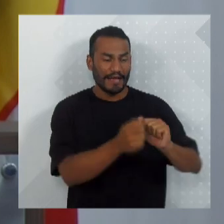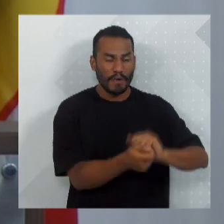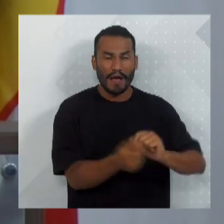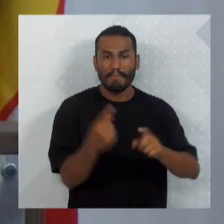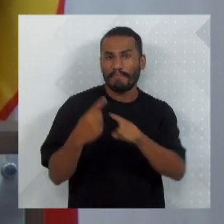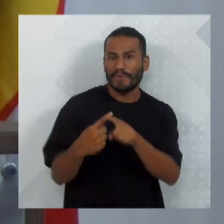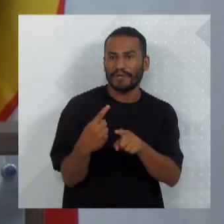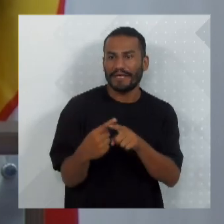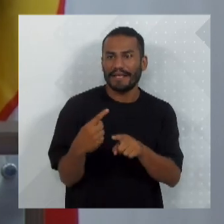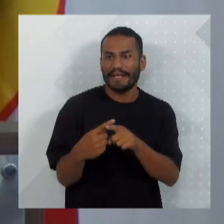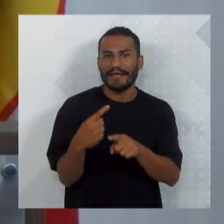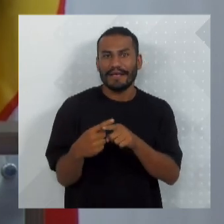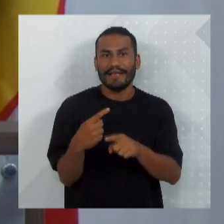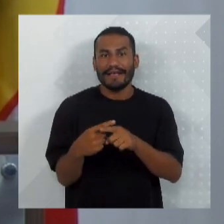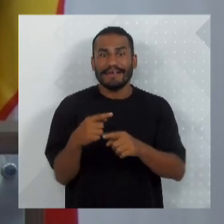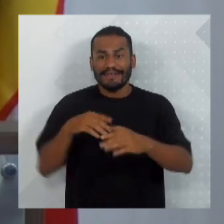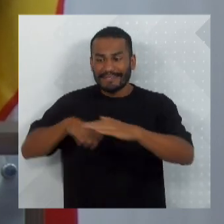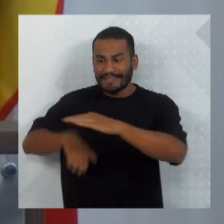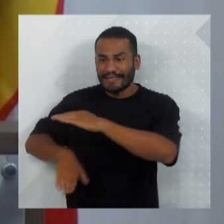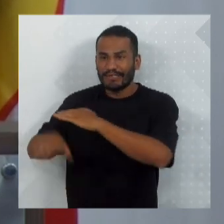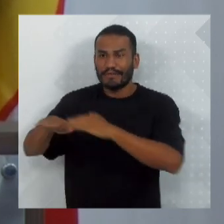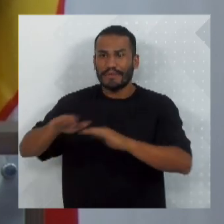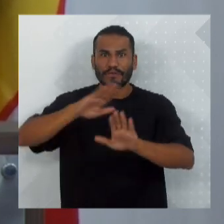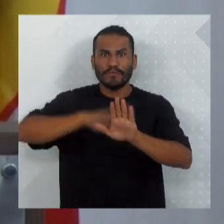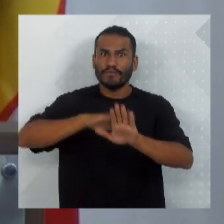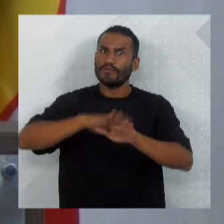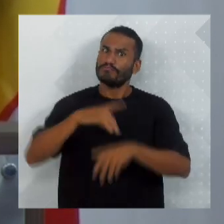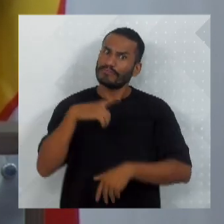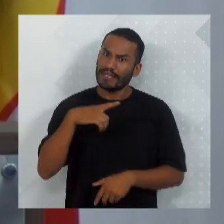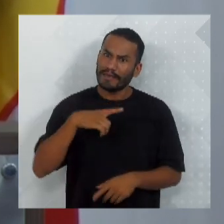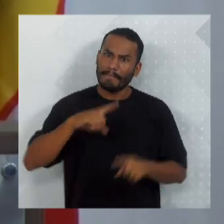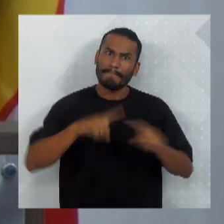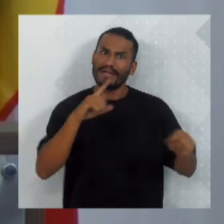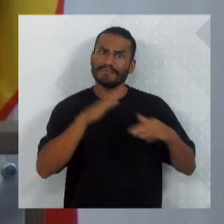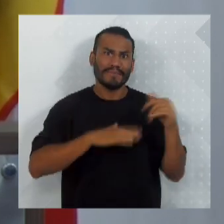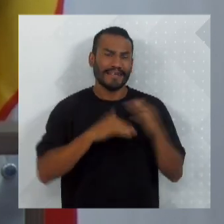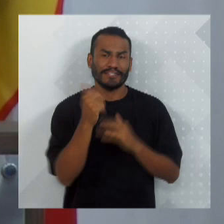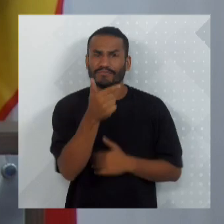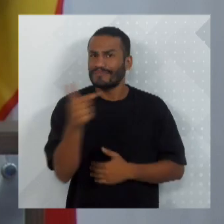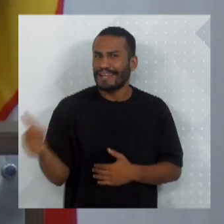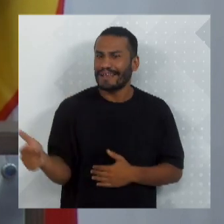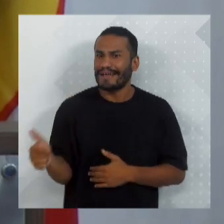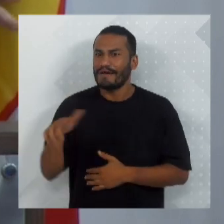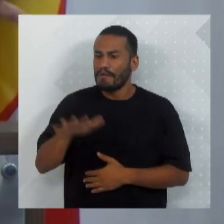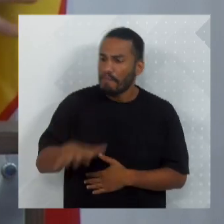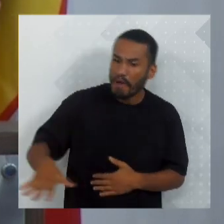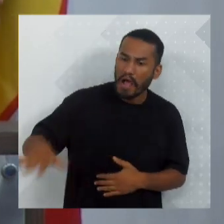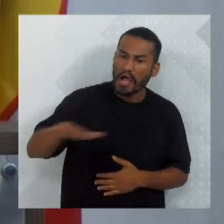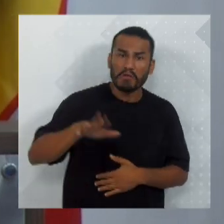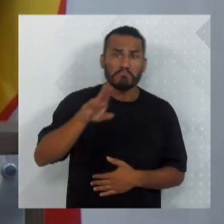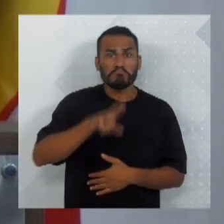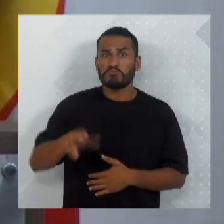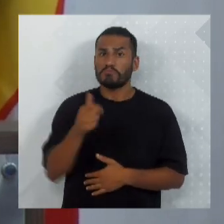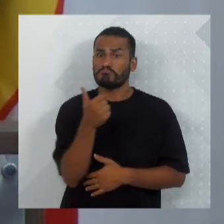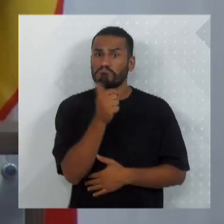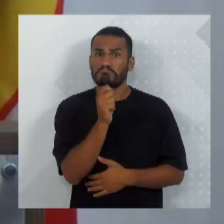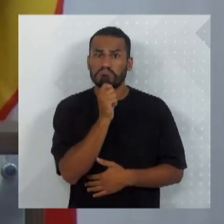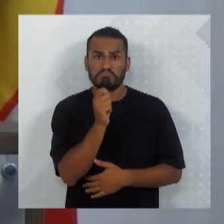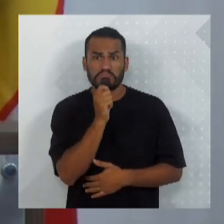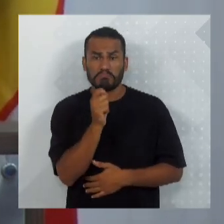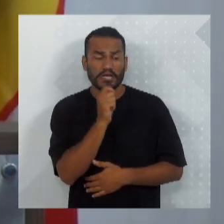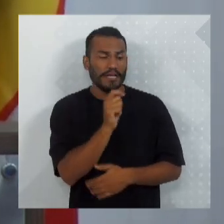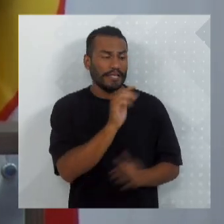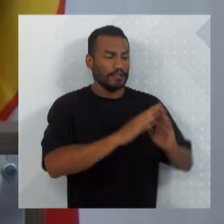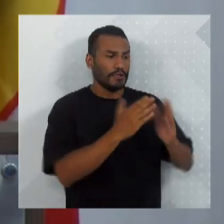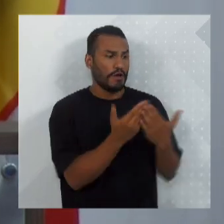vereador Tuca, porque até previsão de estacionamento, no fundo, existe. Mas, na prática, não. Então, fica uma área sem uso. A escola quer fazer um